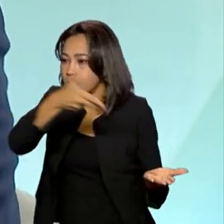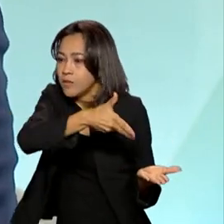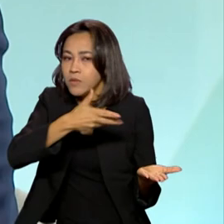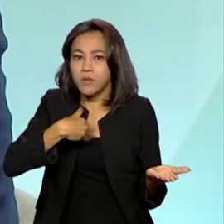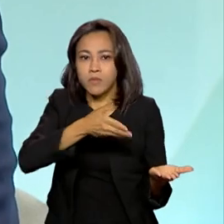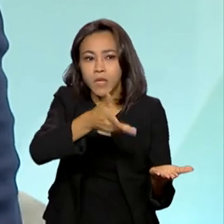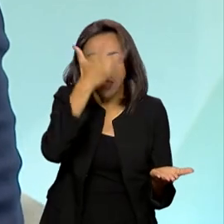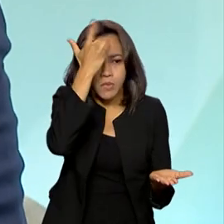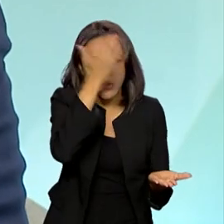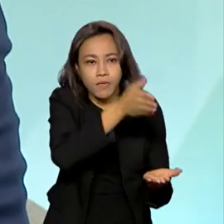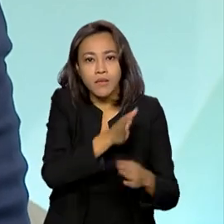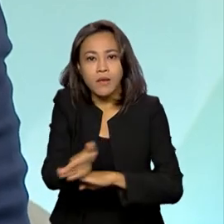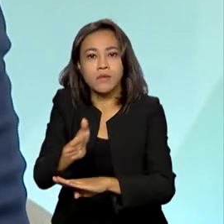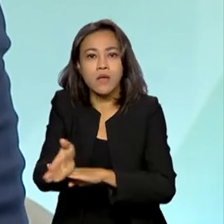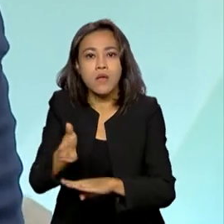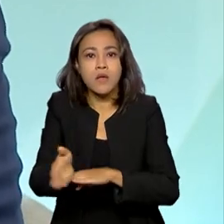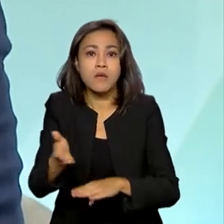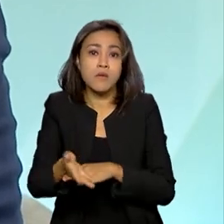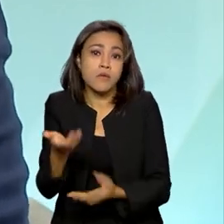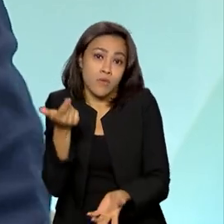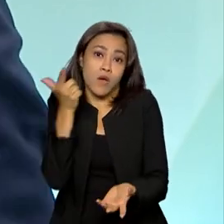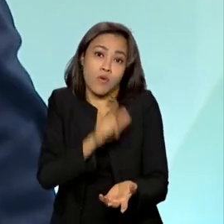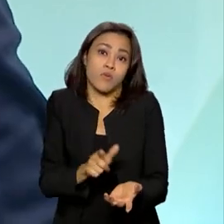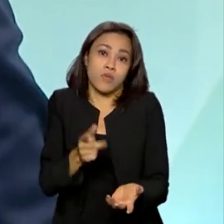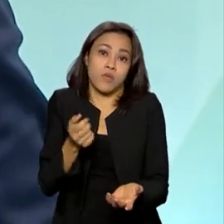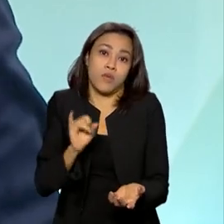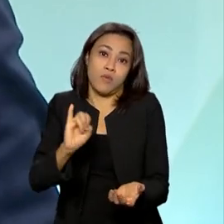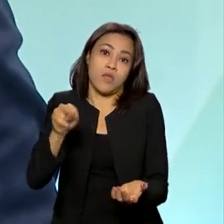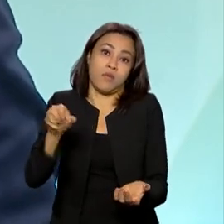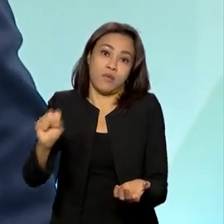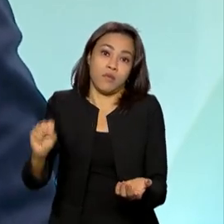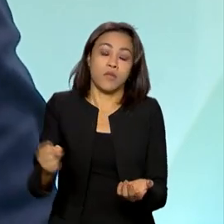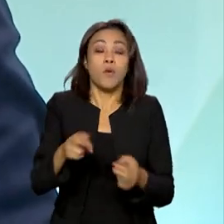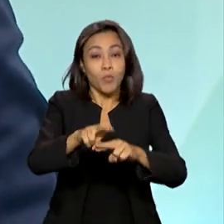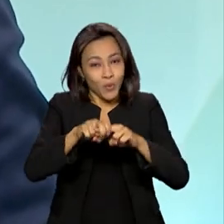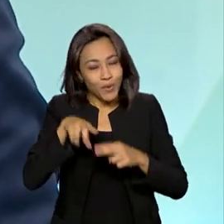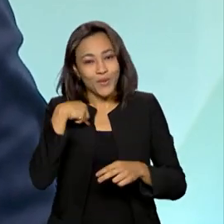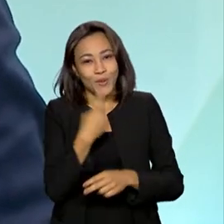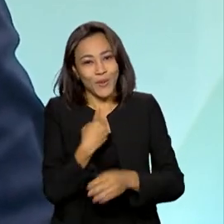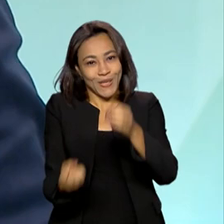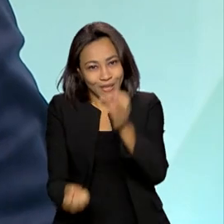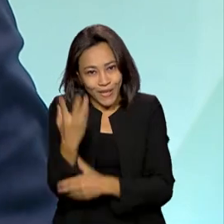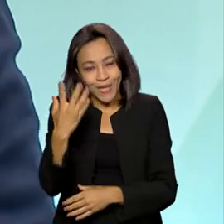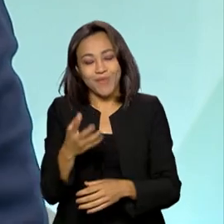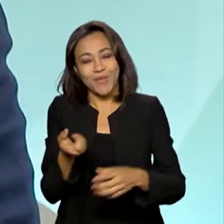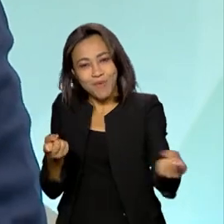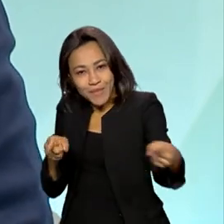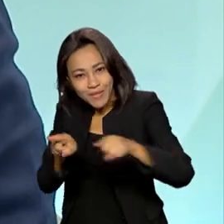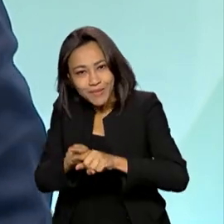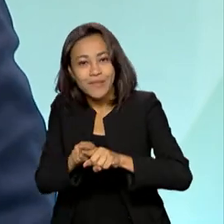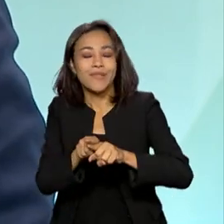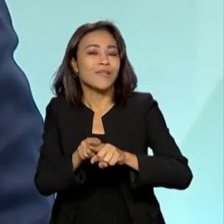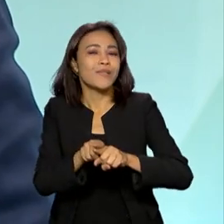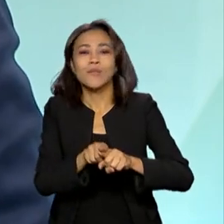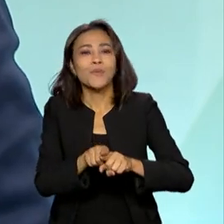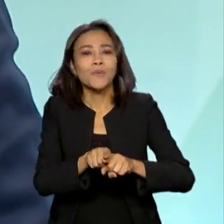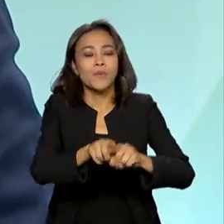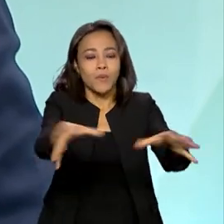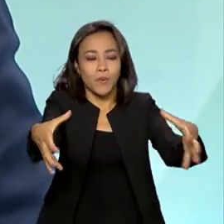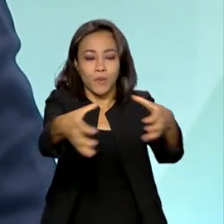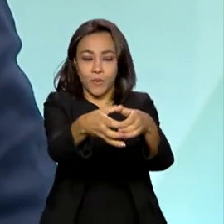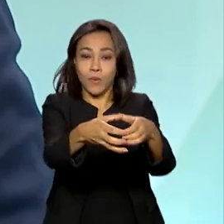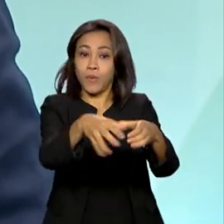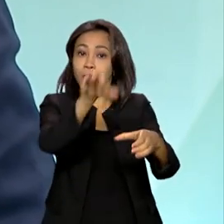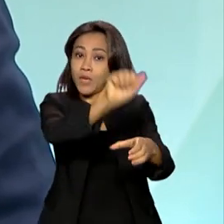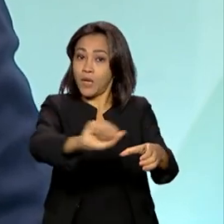o acesso ao brasileiro a esse benefício. Por isso que nós criamos, em parceria, em conjunto com a Associação